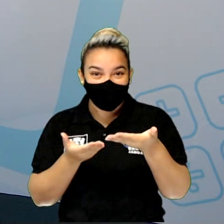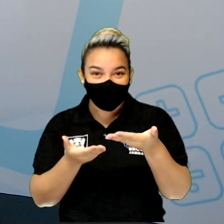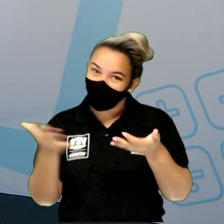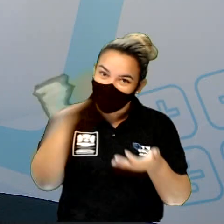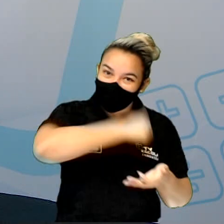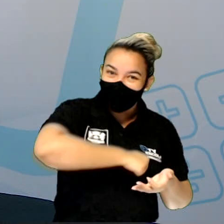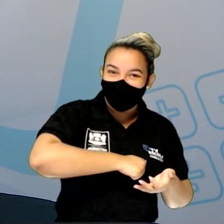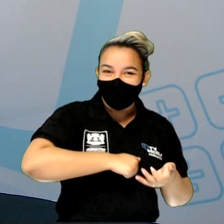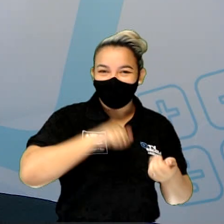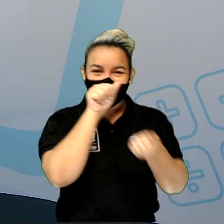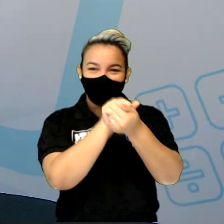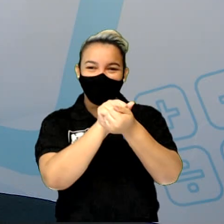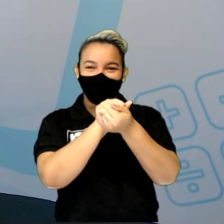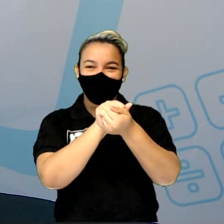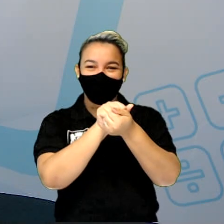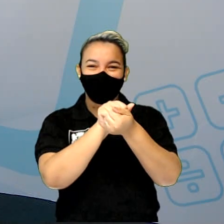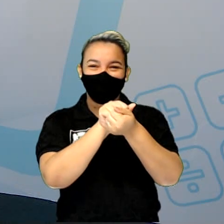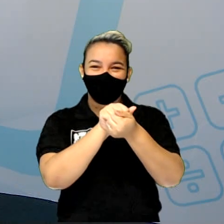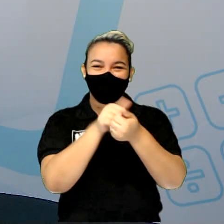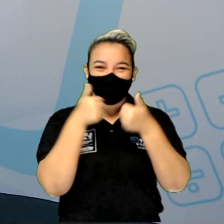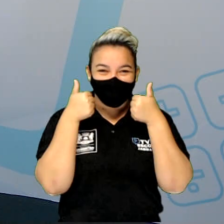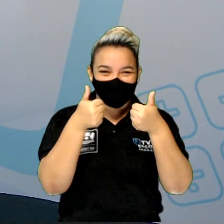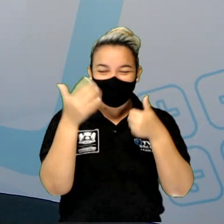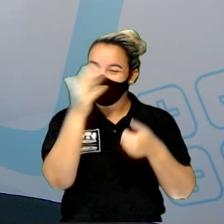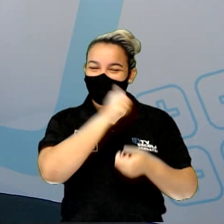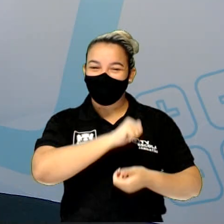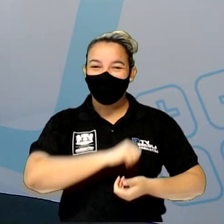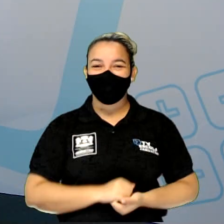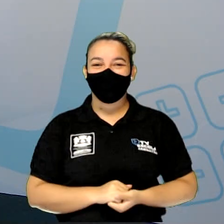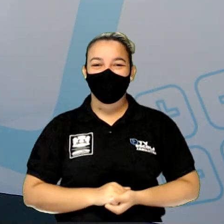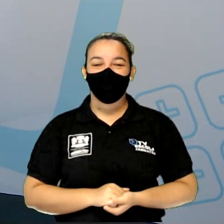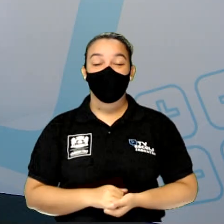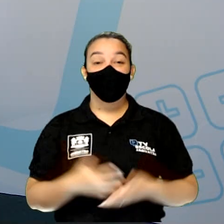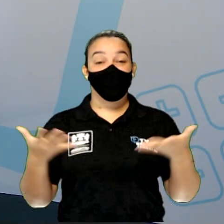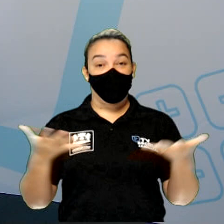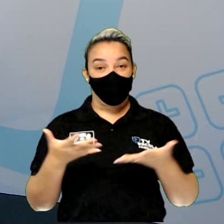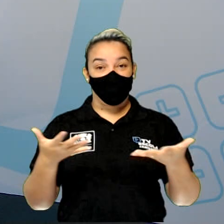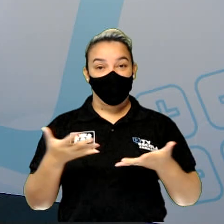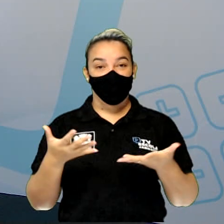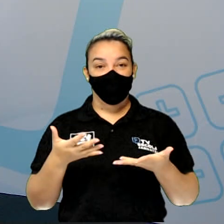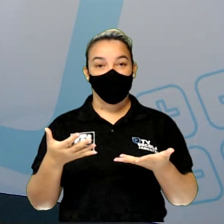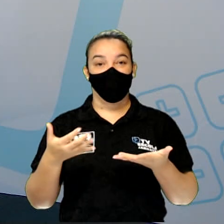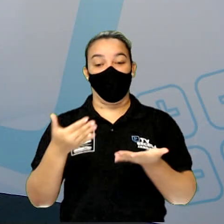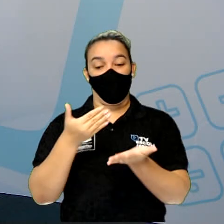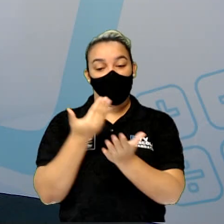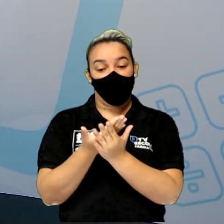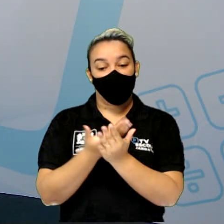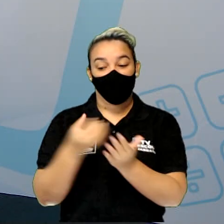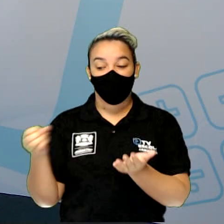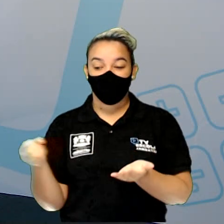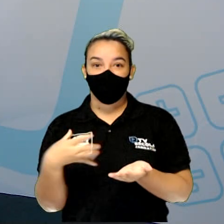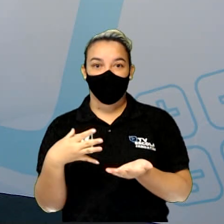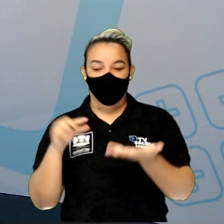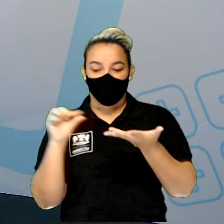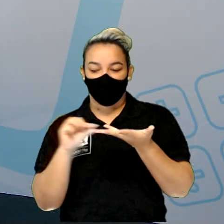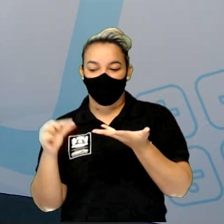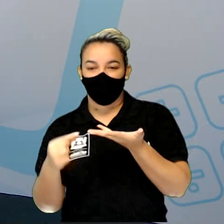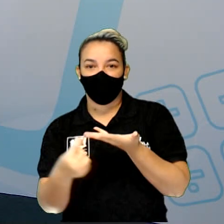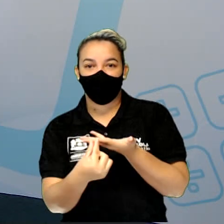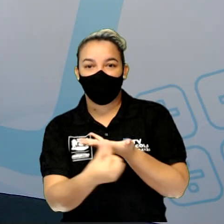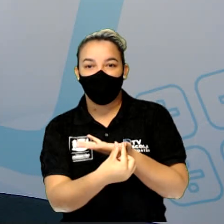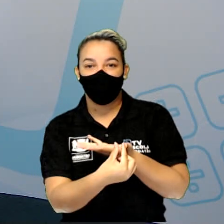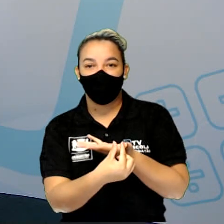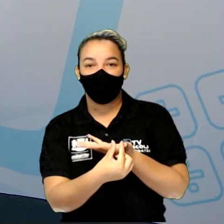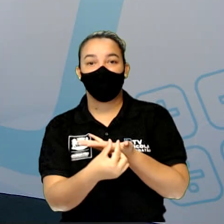Simbora? Vem comigo? Estamos juntos? Vamos lá! Então, hoje inauguramos a nossa aula com o continente europeu. Então, vamos